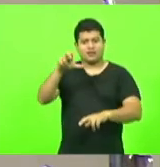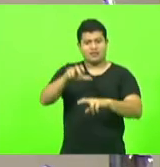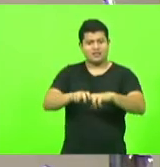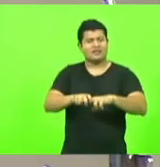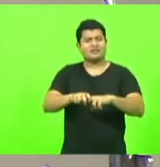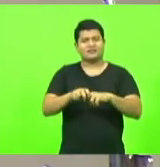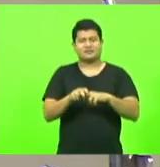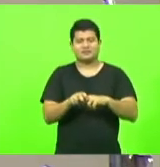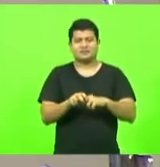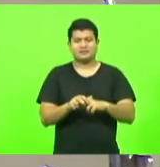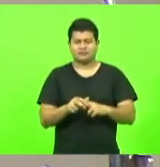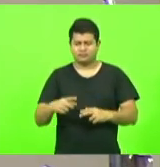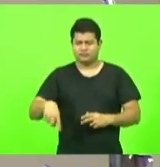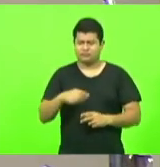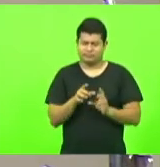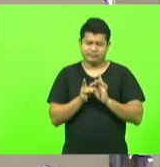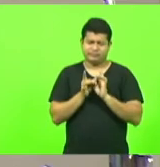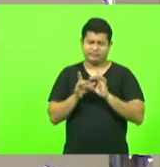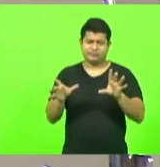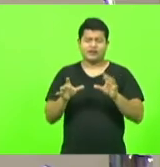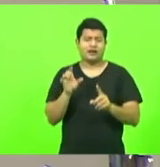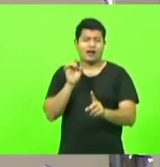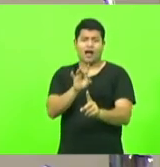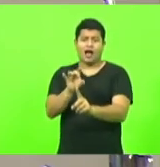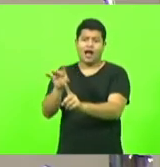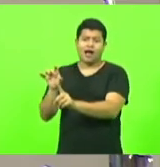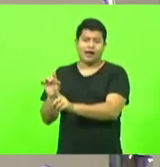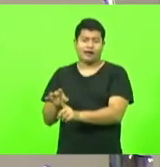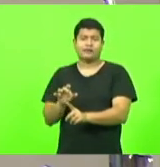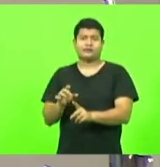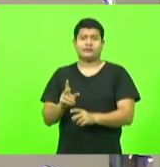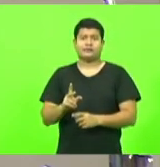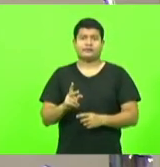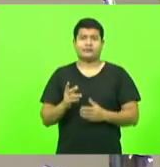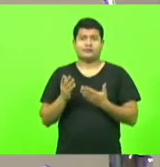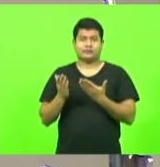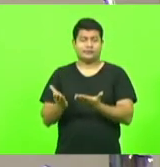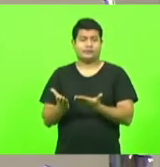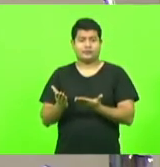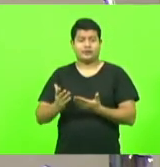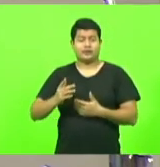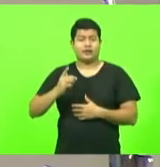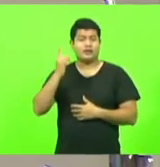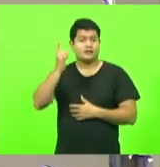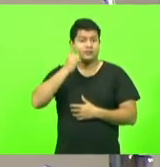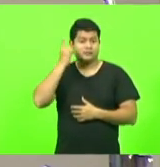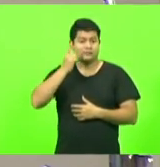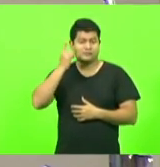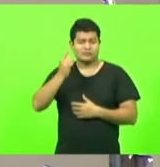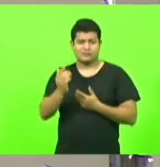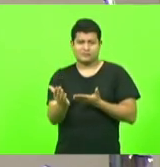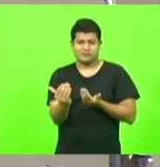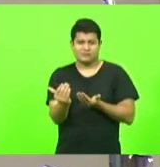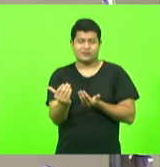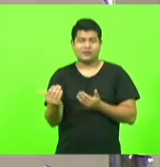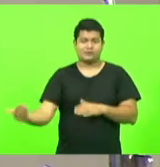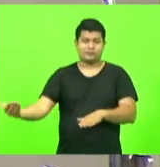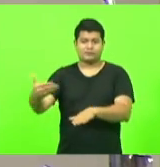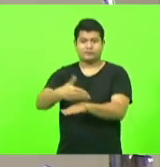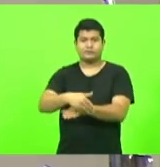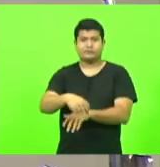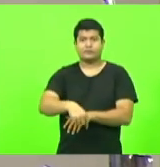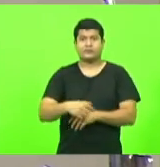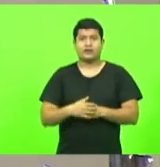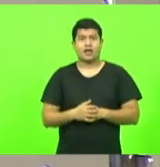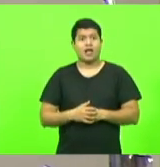e demos a oportunidade então para cada vereador do parlamento que visitou essa casa e este é o papel dos